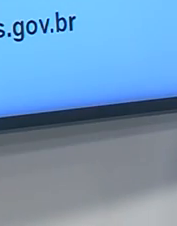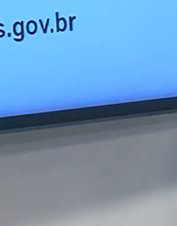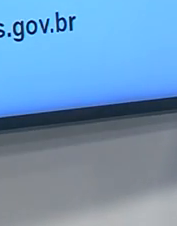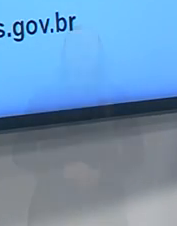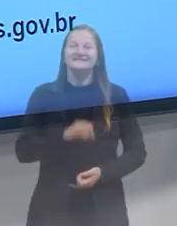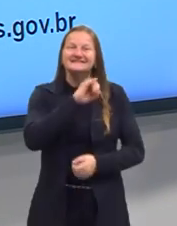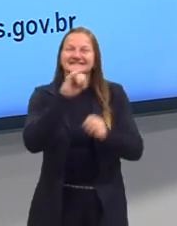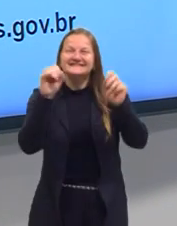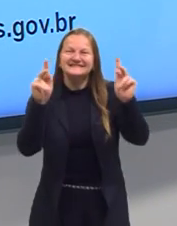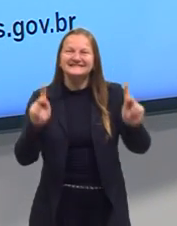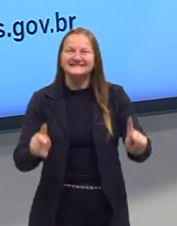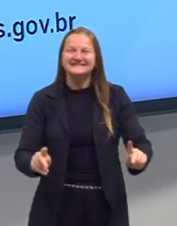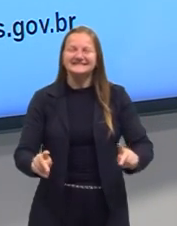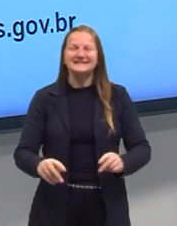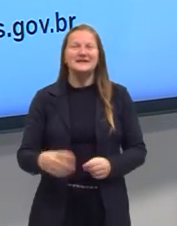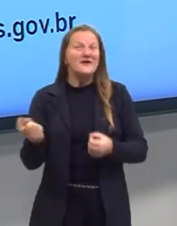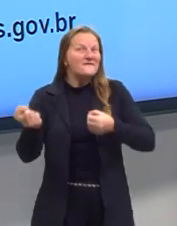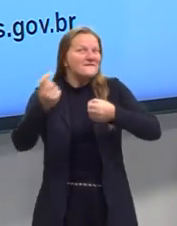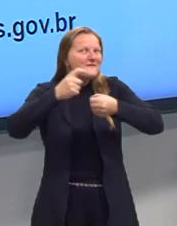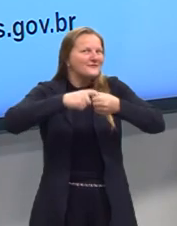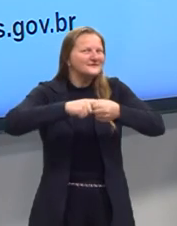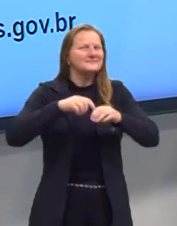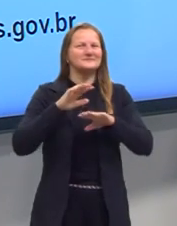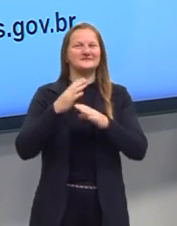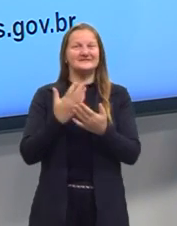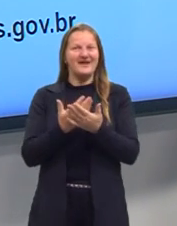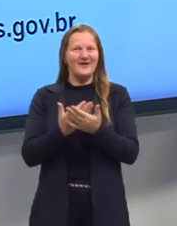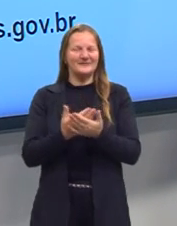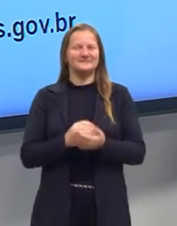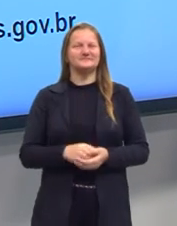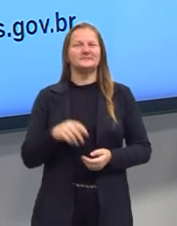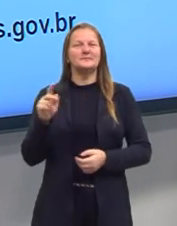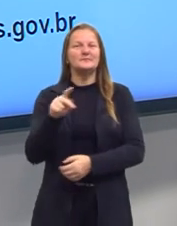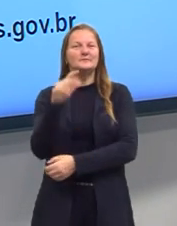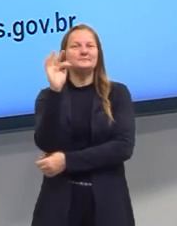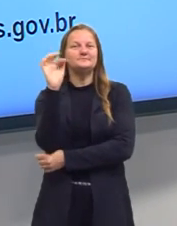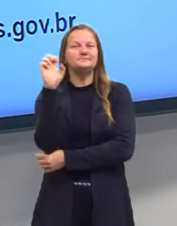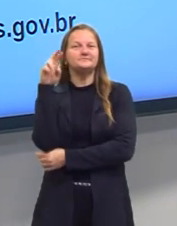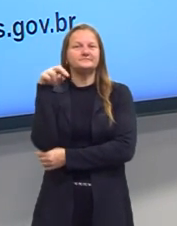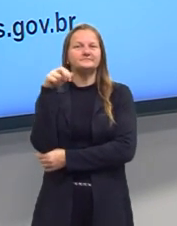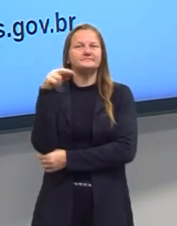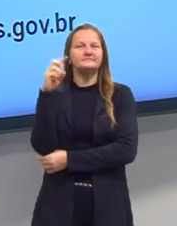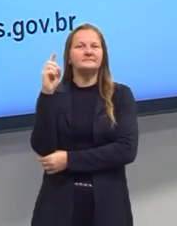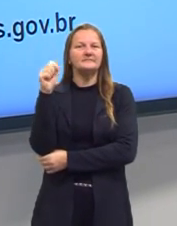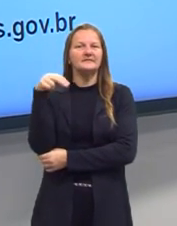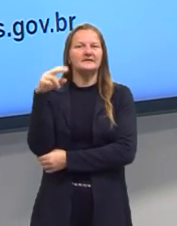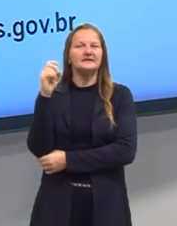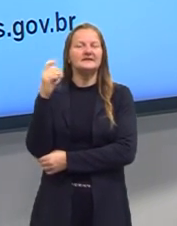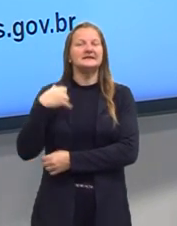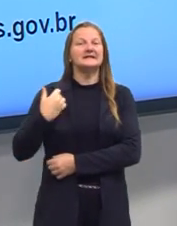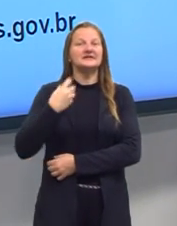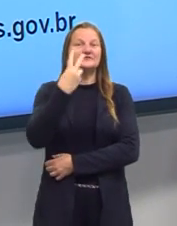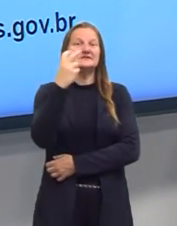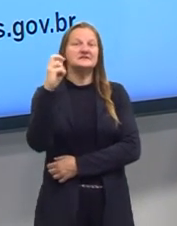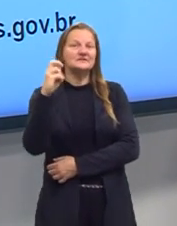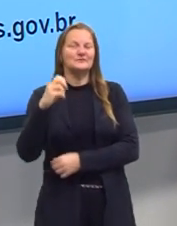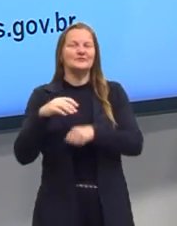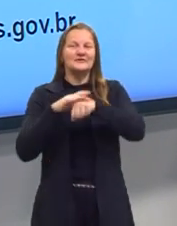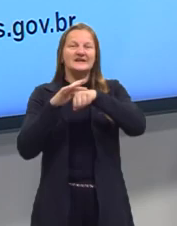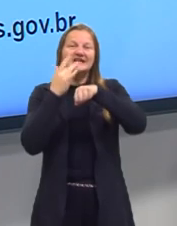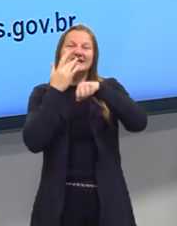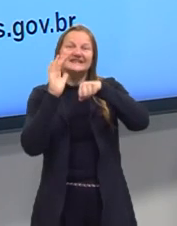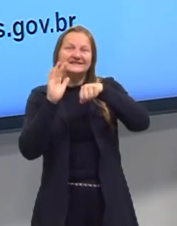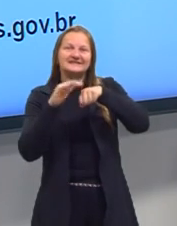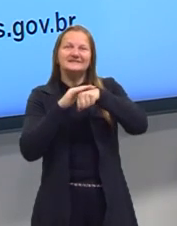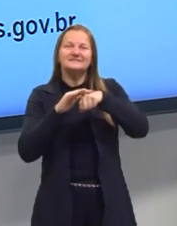Oi, oi pessoas! Voltamos para mais uma aula. Sou a Prof. Fernanda, tenho 25 anos, sou branca, de baixa